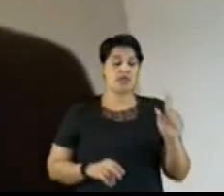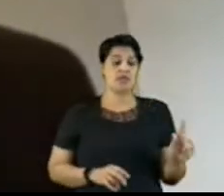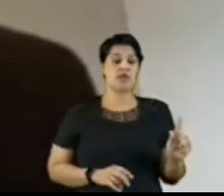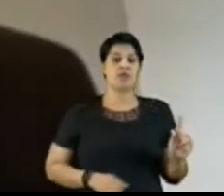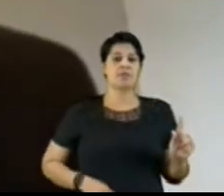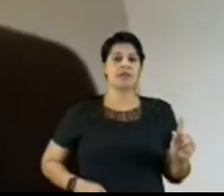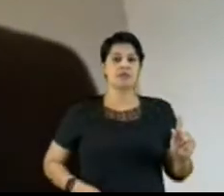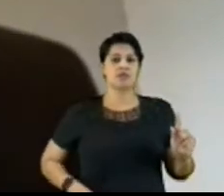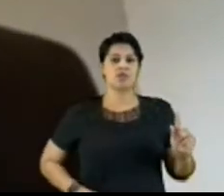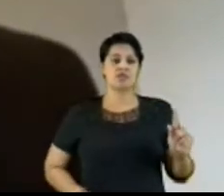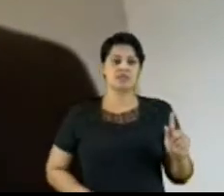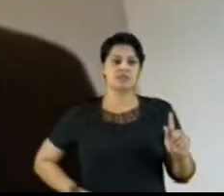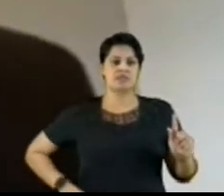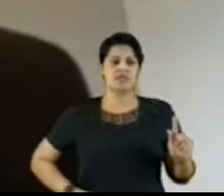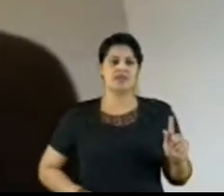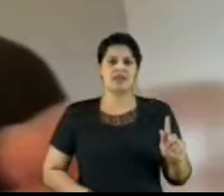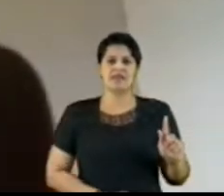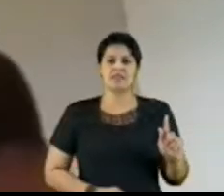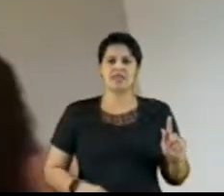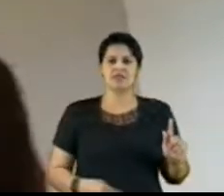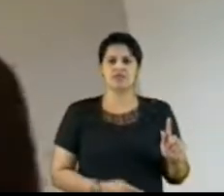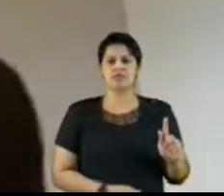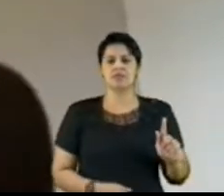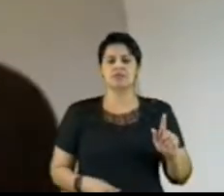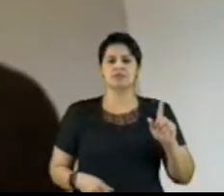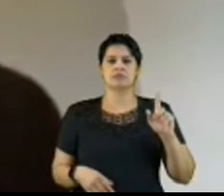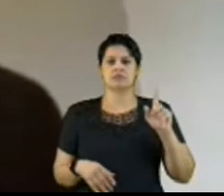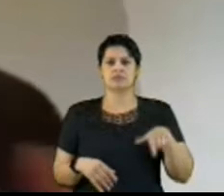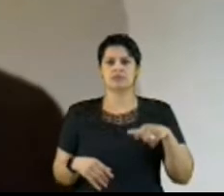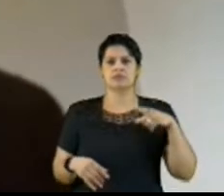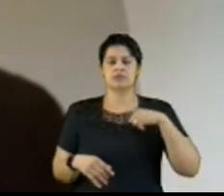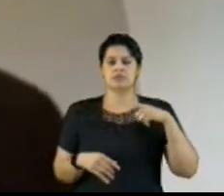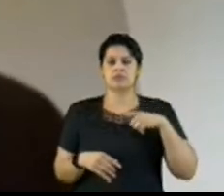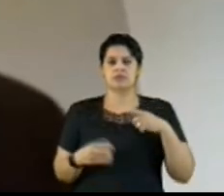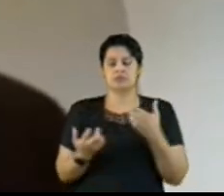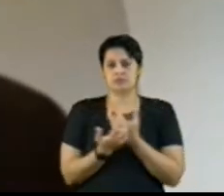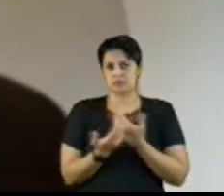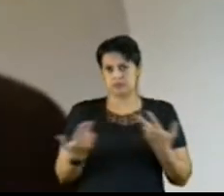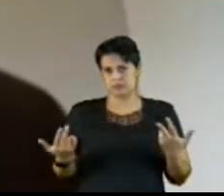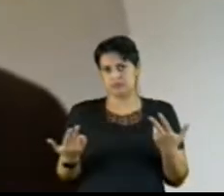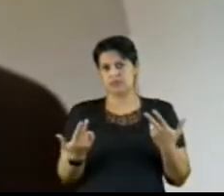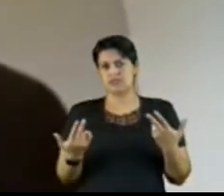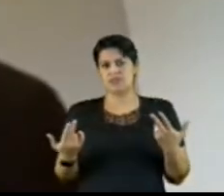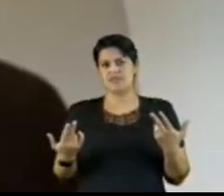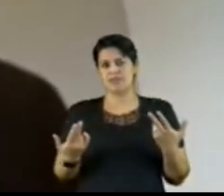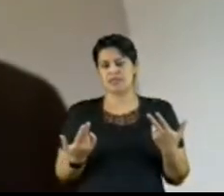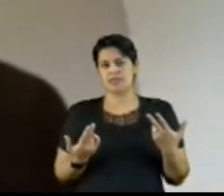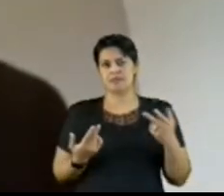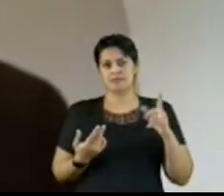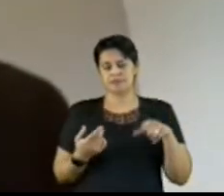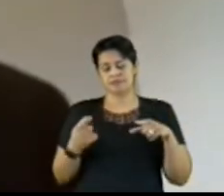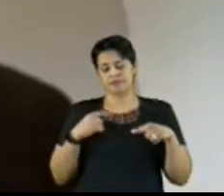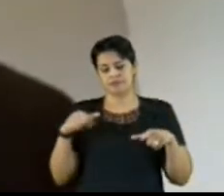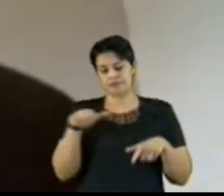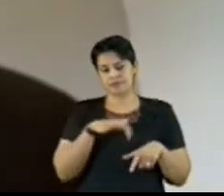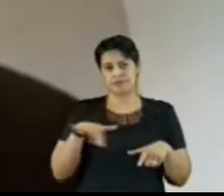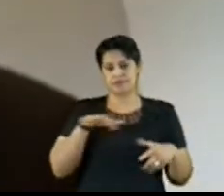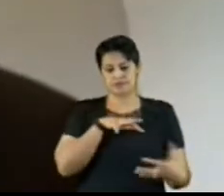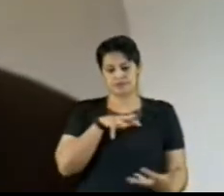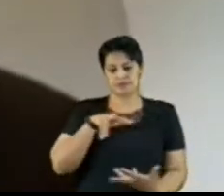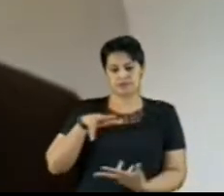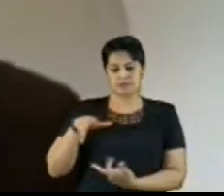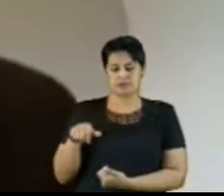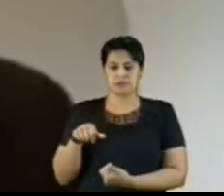No Congresso, e aí lembro, até porque você já conhece esse fato, no Congresso Mundial de Mobilidade em Barcelona,